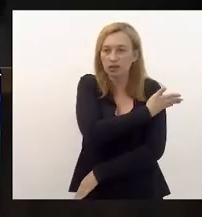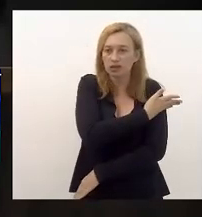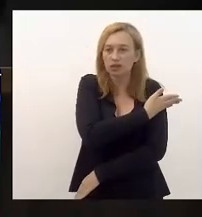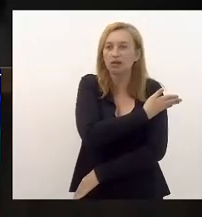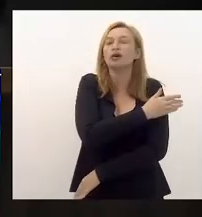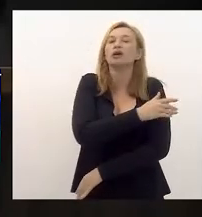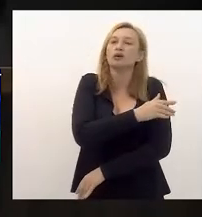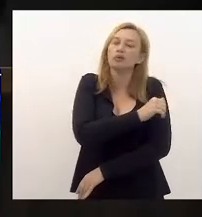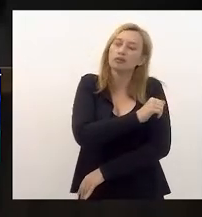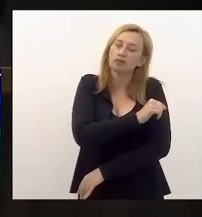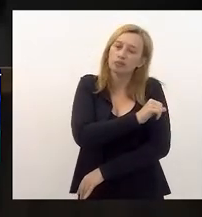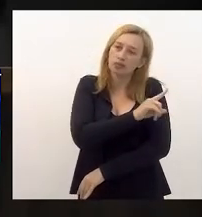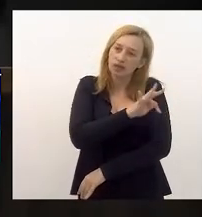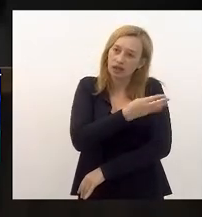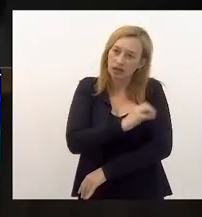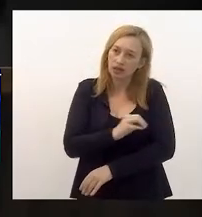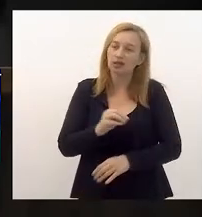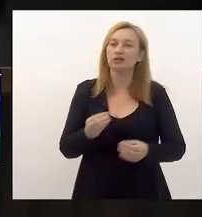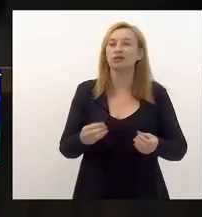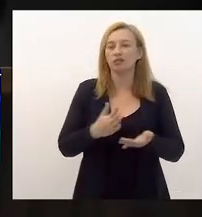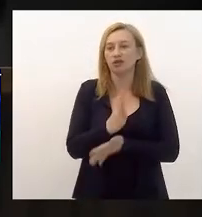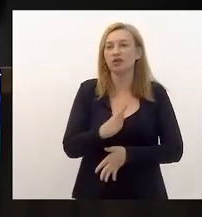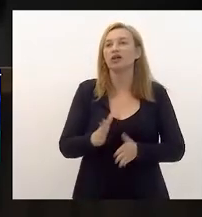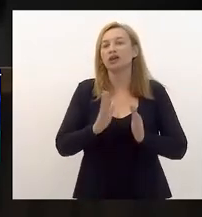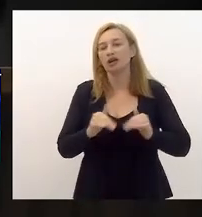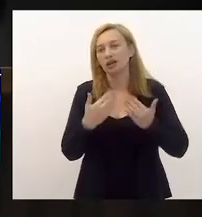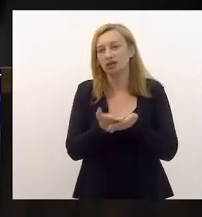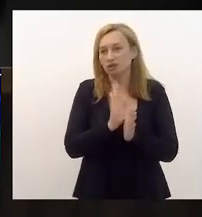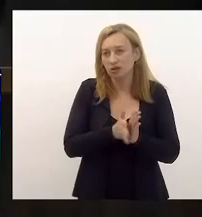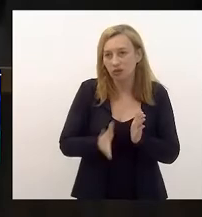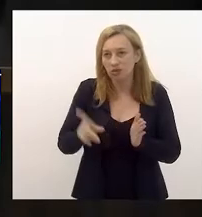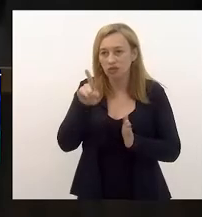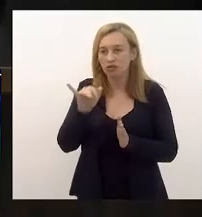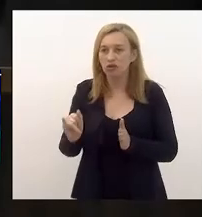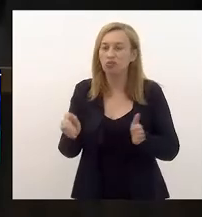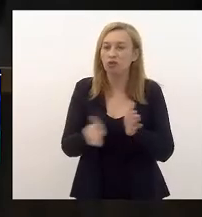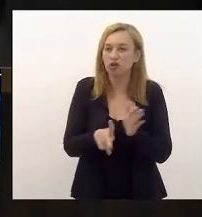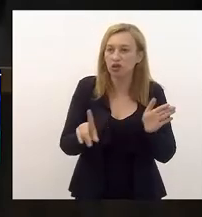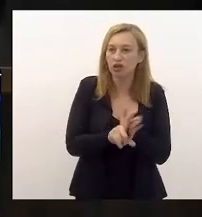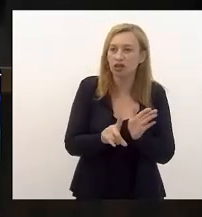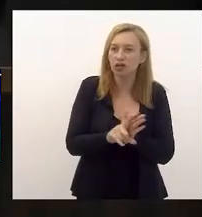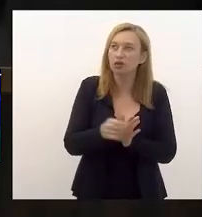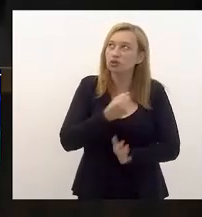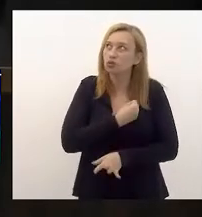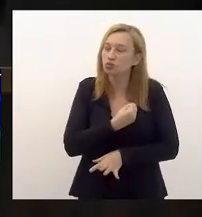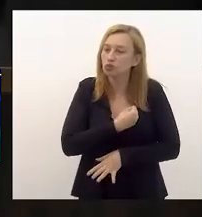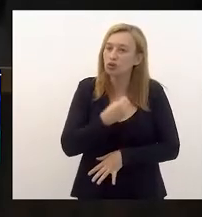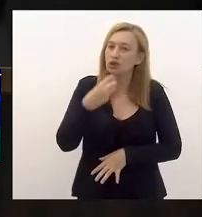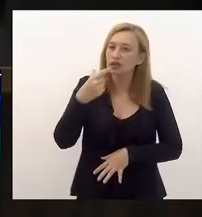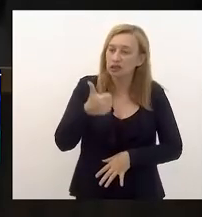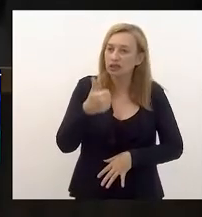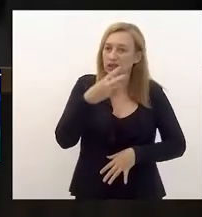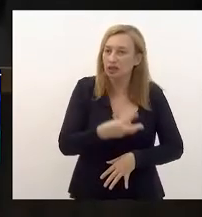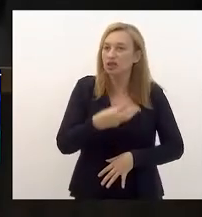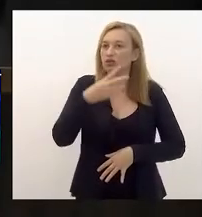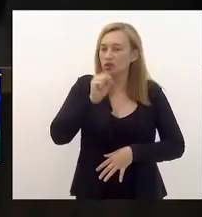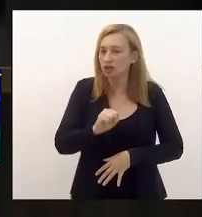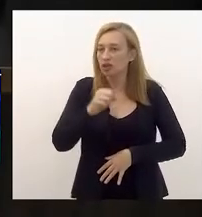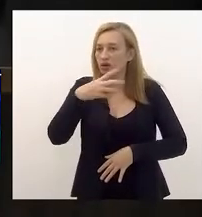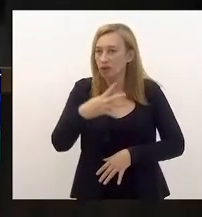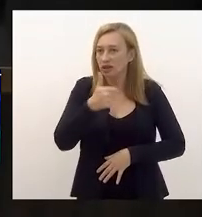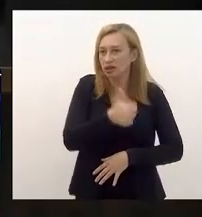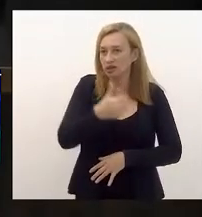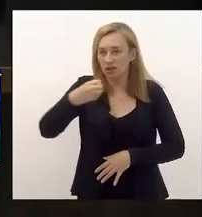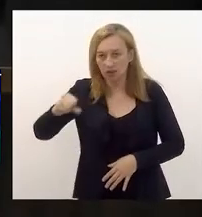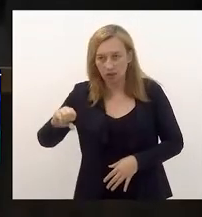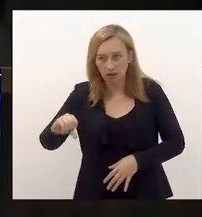estão aprovados. Requer inclusão na ordem do dia do projeto de lei número 1384 de 19, senhores